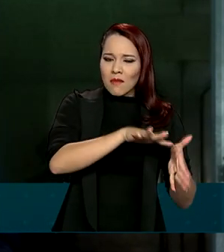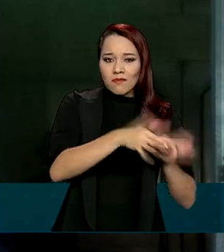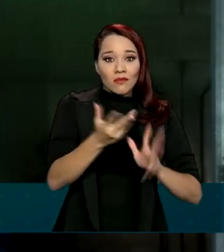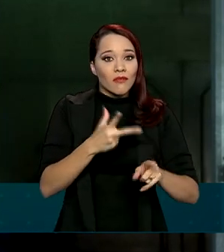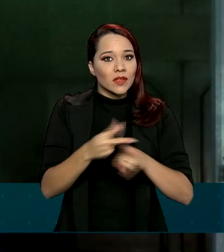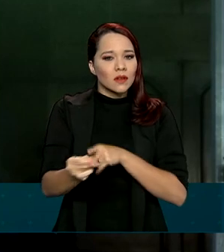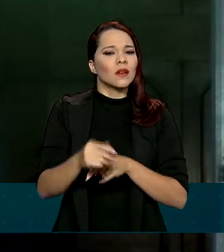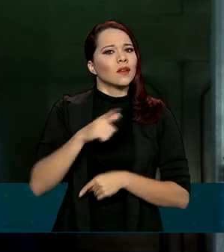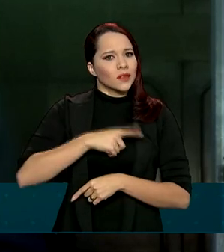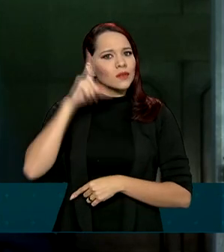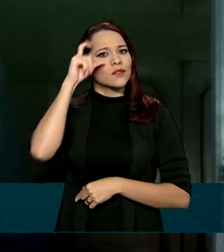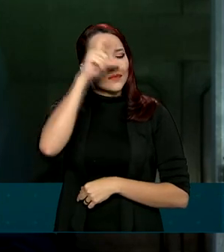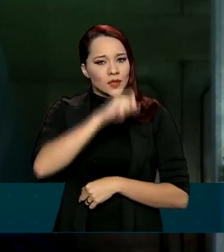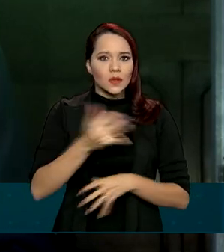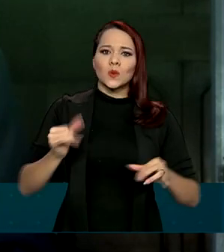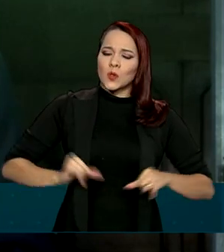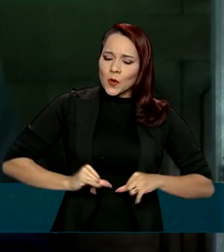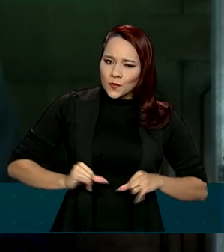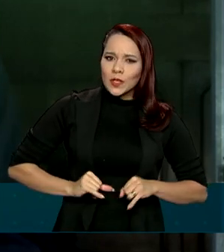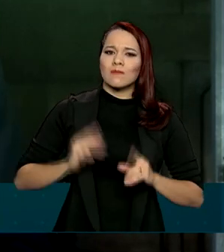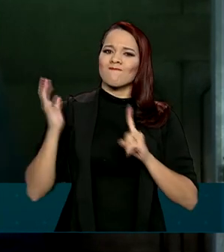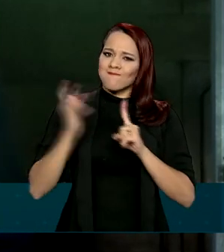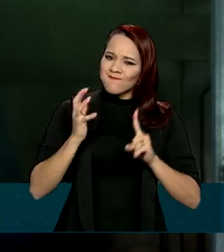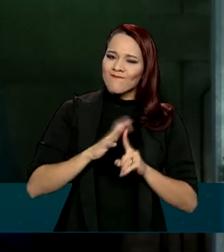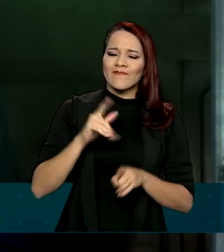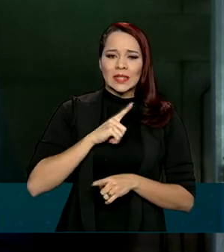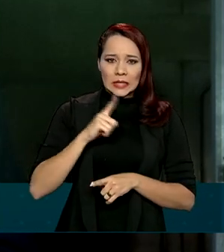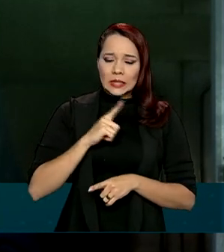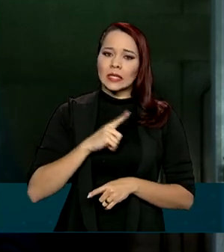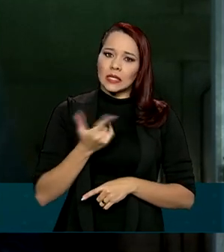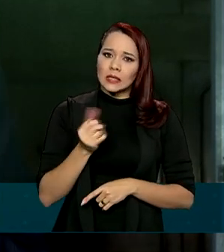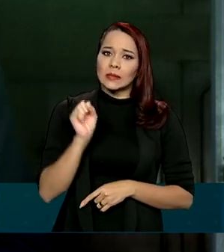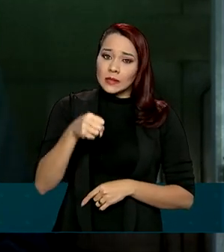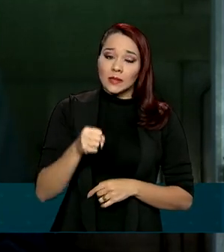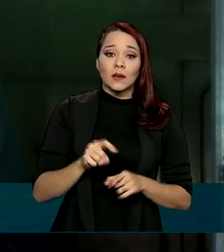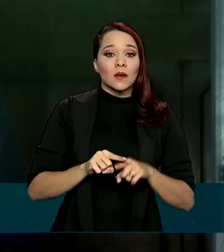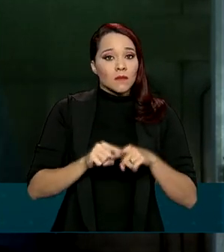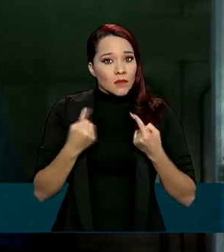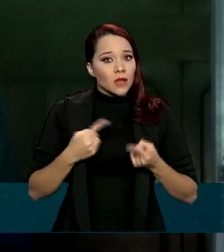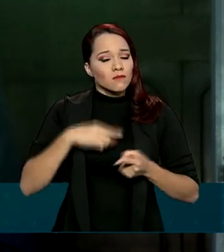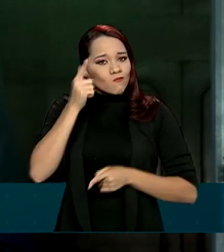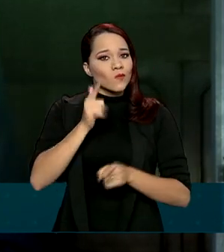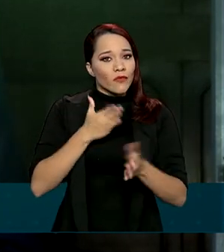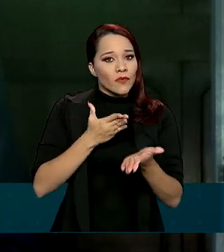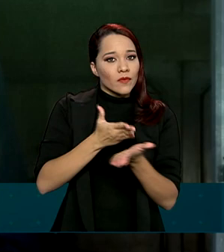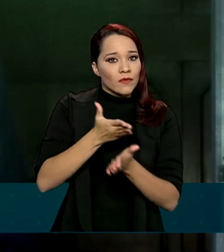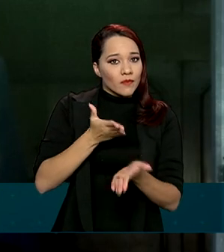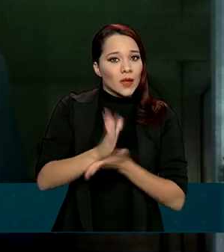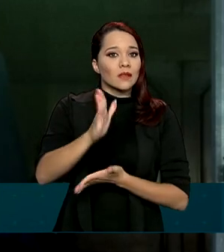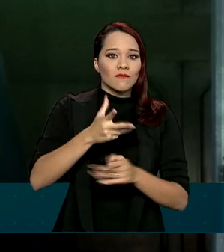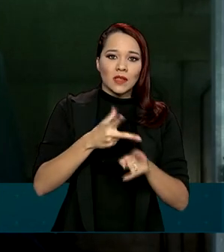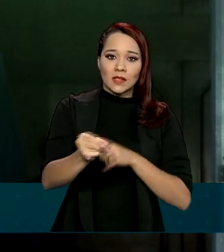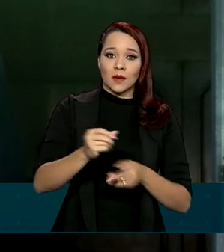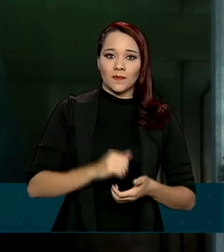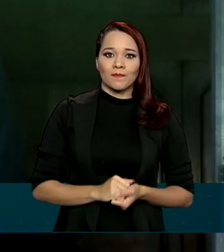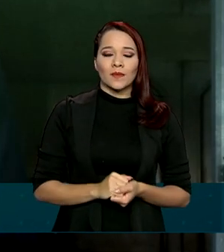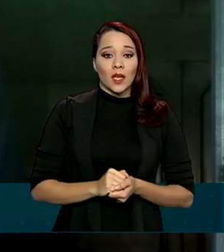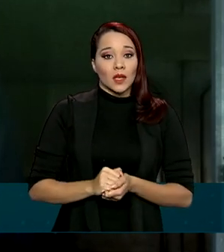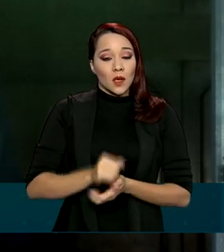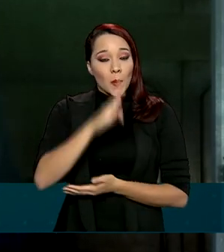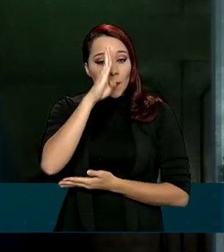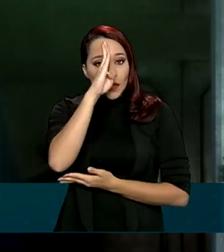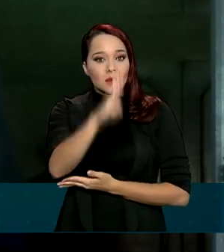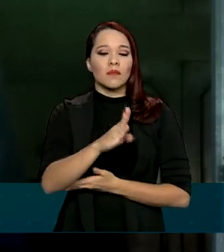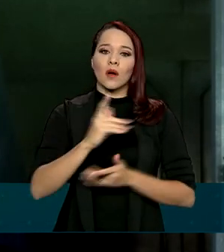dificuldade, estamos sofrendo, estamos sendo atingidos tragicamente, mas estamos atravessando essa onda. E as linhas vitais